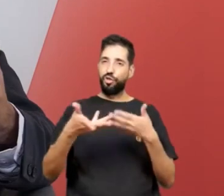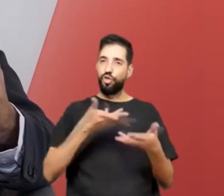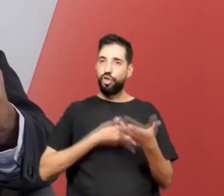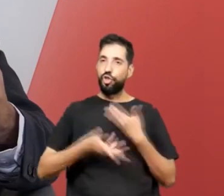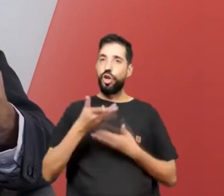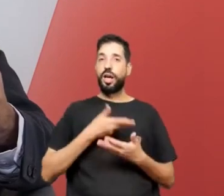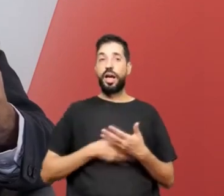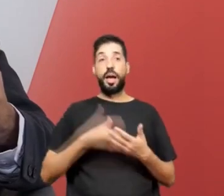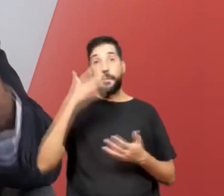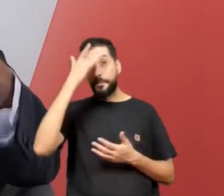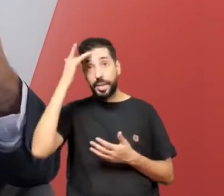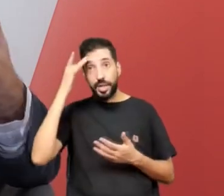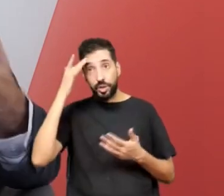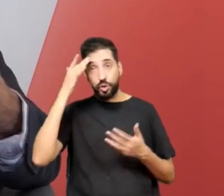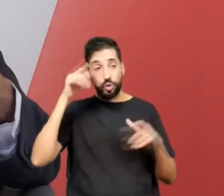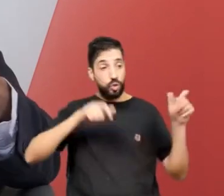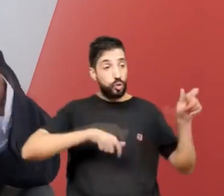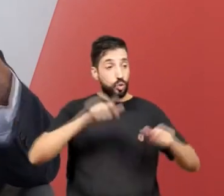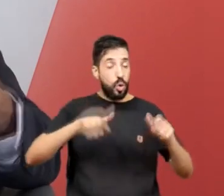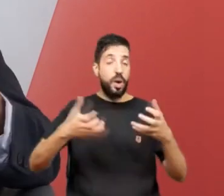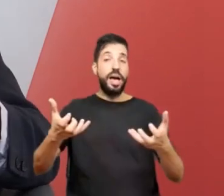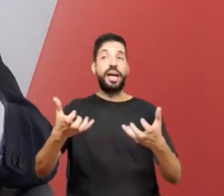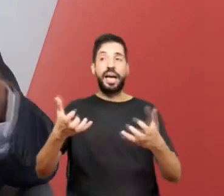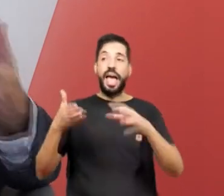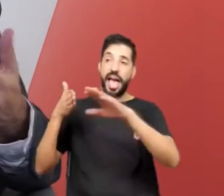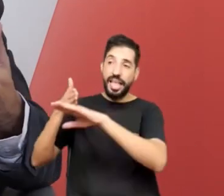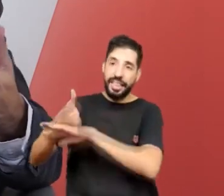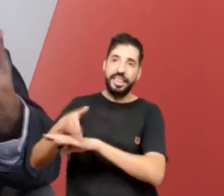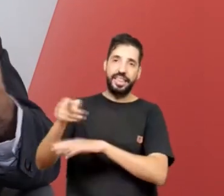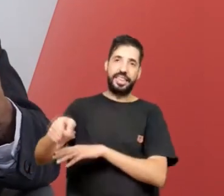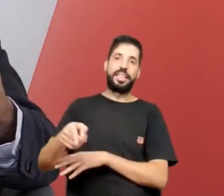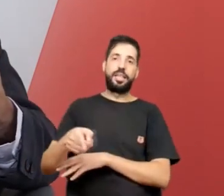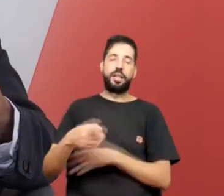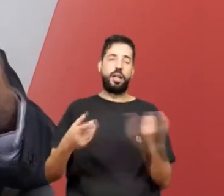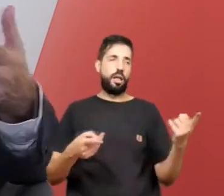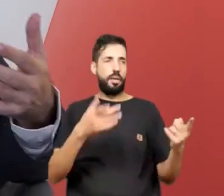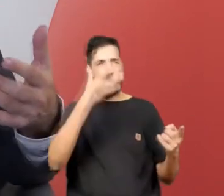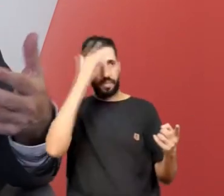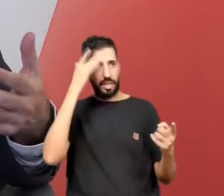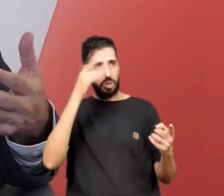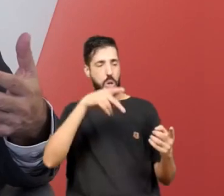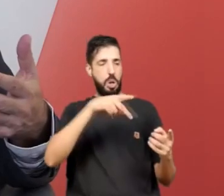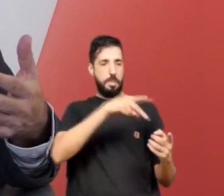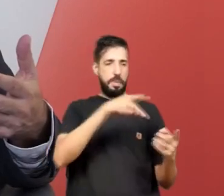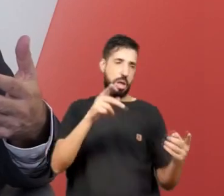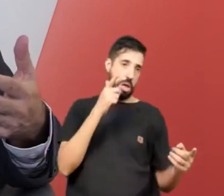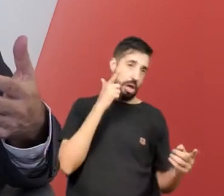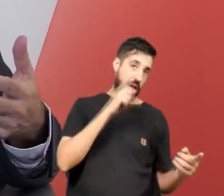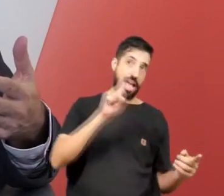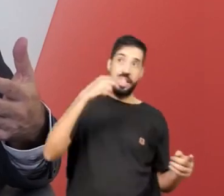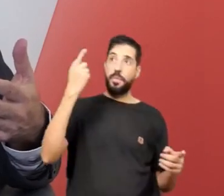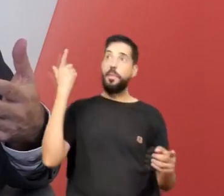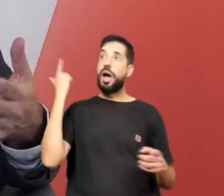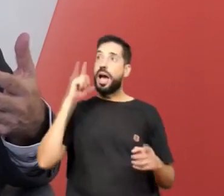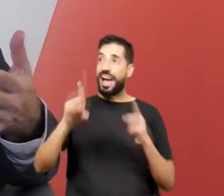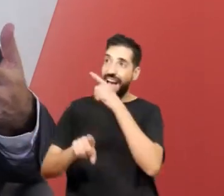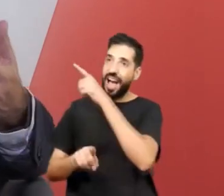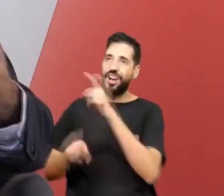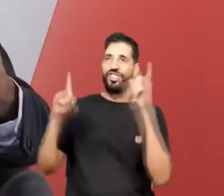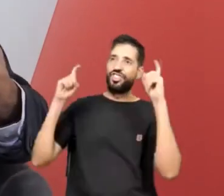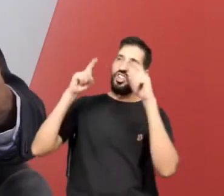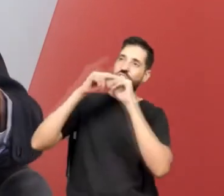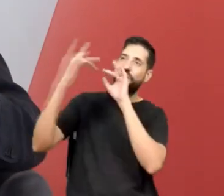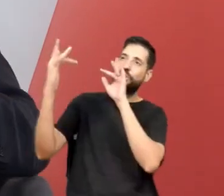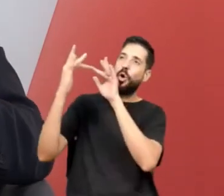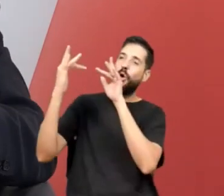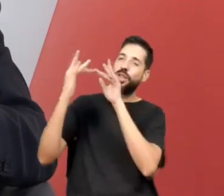acesso. Aquela ideia, o cara está sempre presente, depois que se elege, é muito difícil de achar. Paulo Camoto,